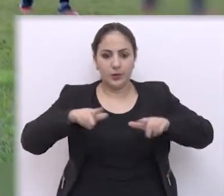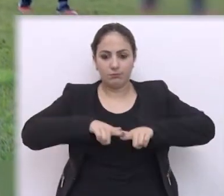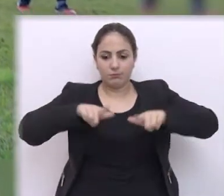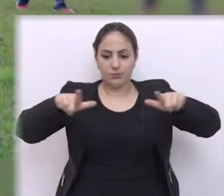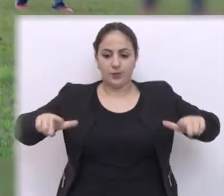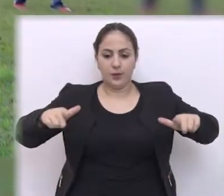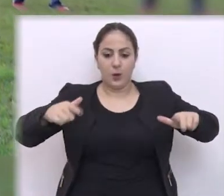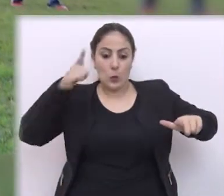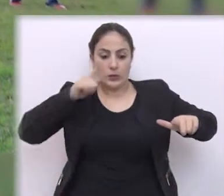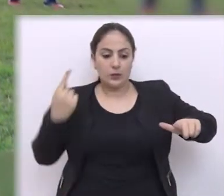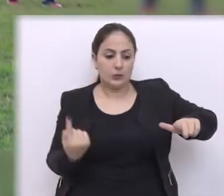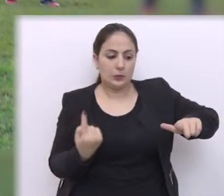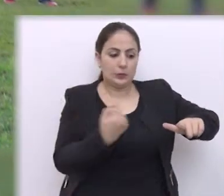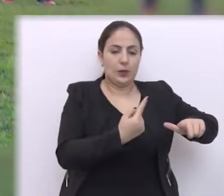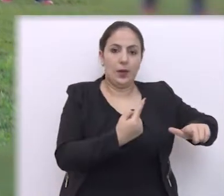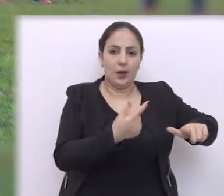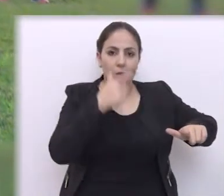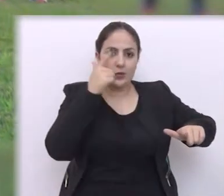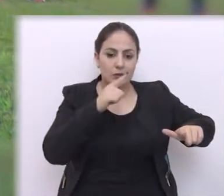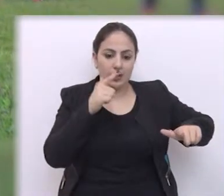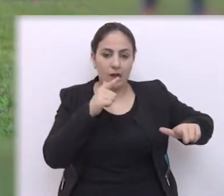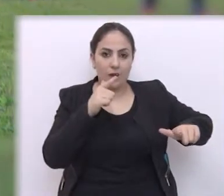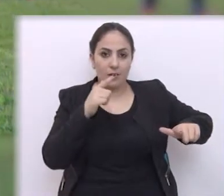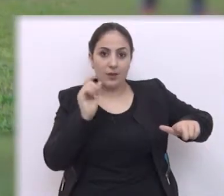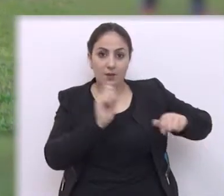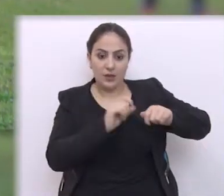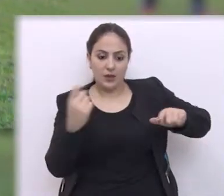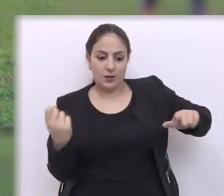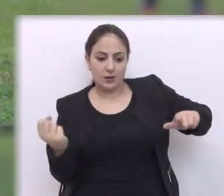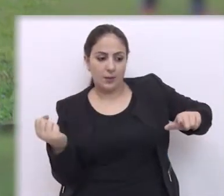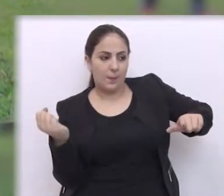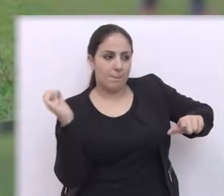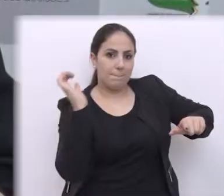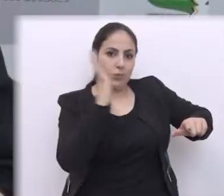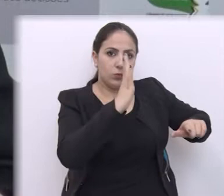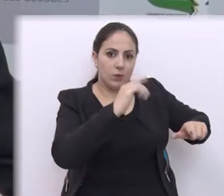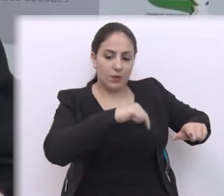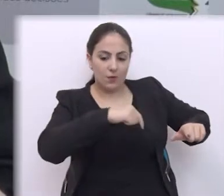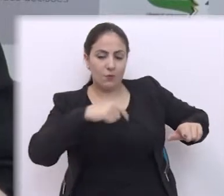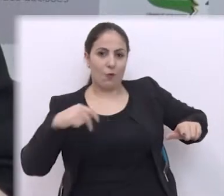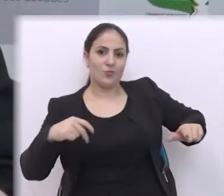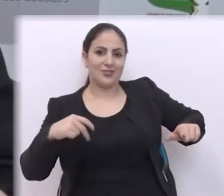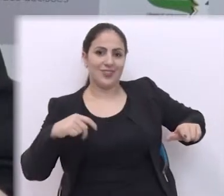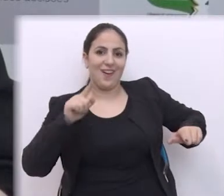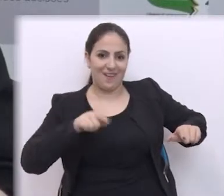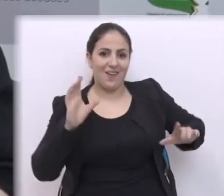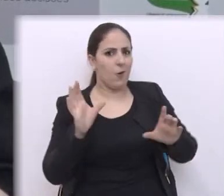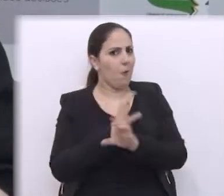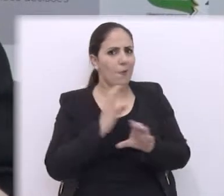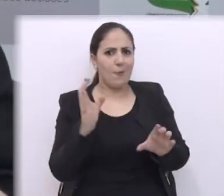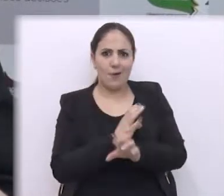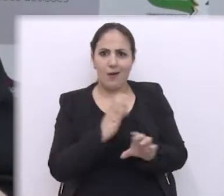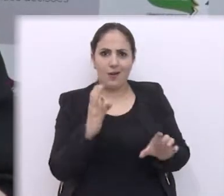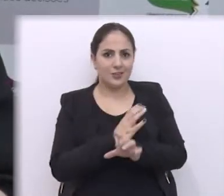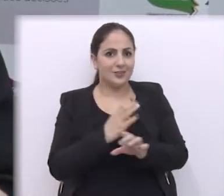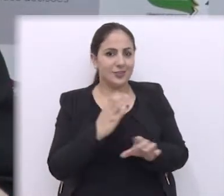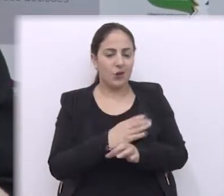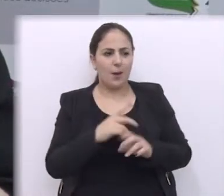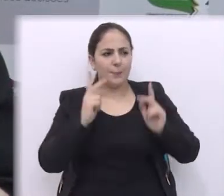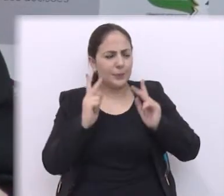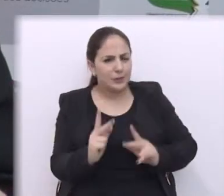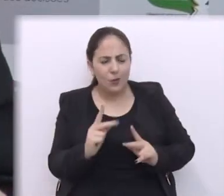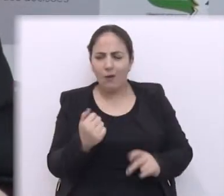a pontuação então basicamente você avança com a bola e o passe tem que ser feito para trás É um esporte digamos assim bem completo para